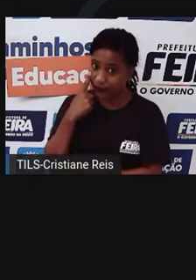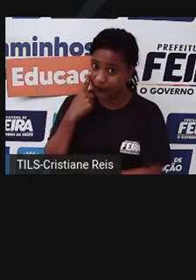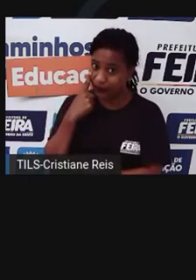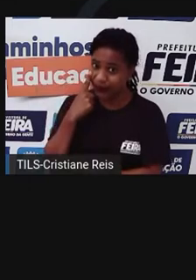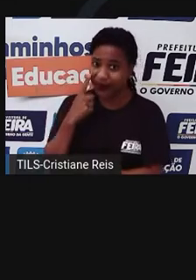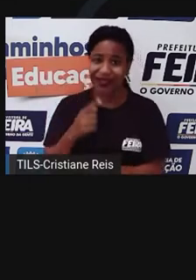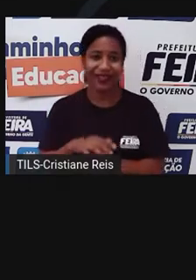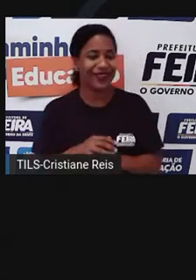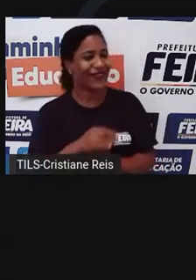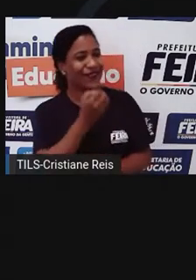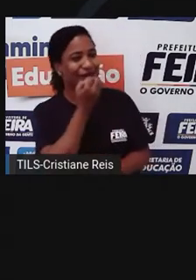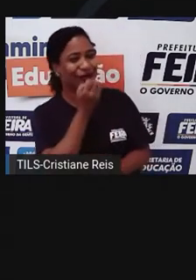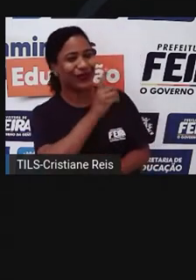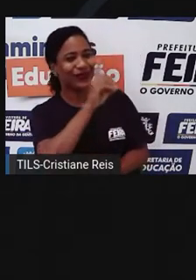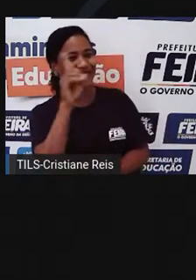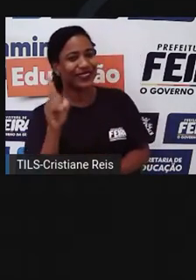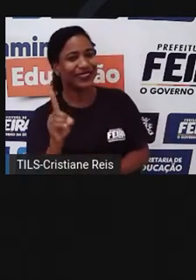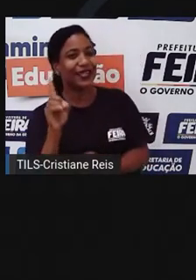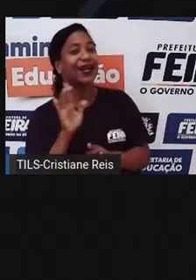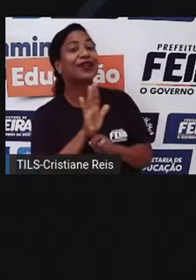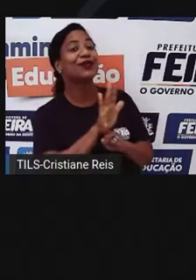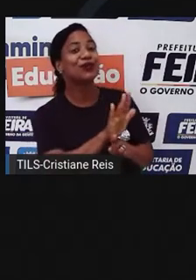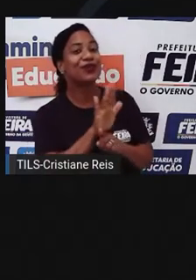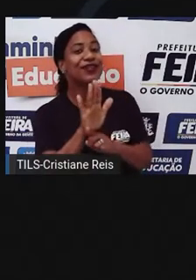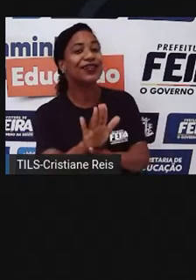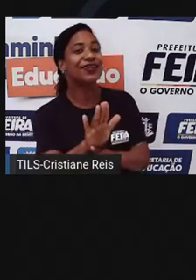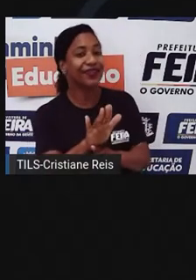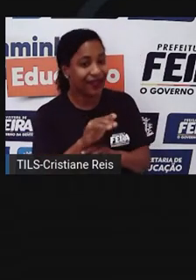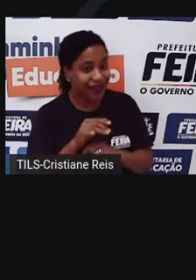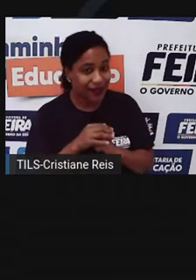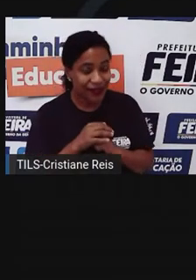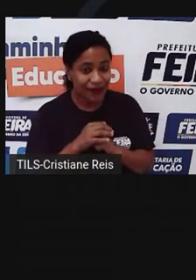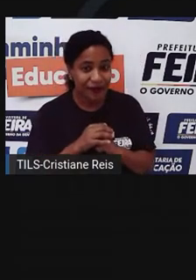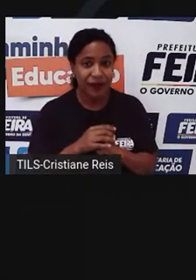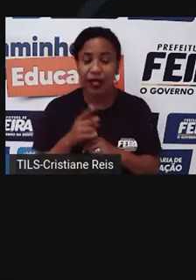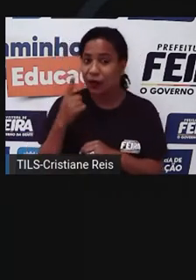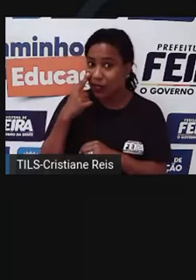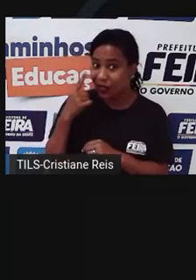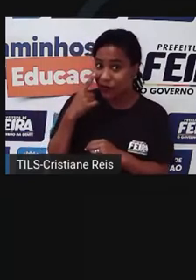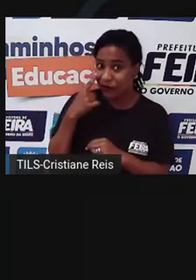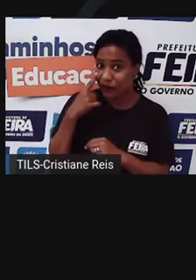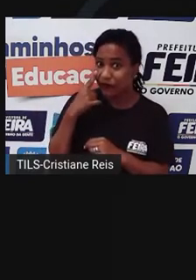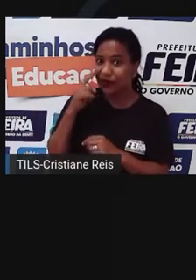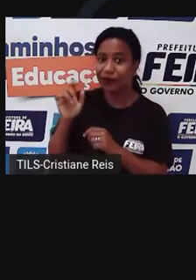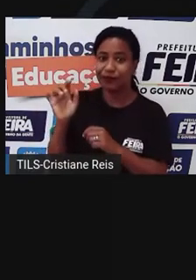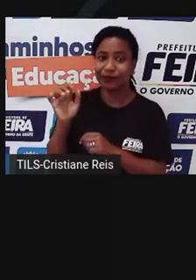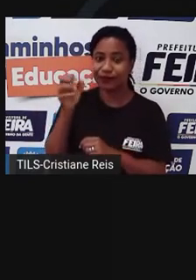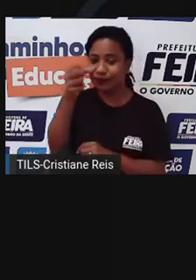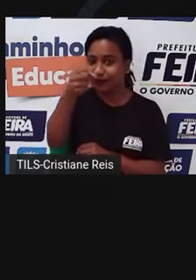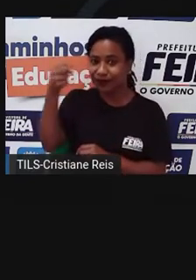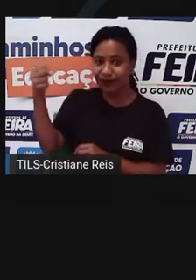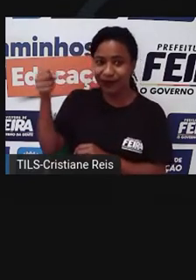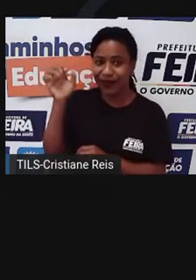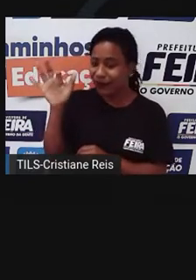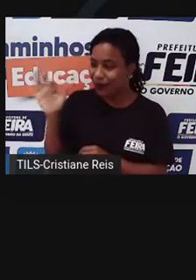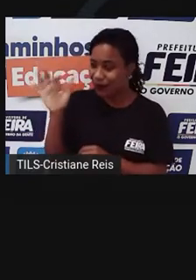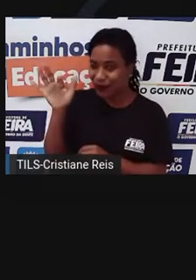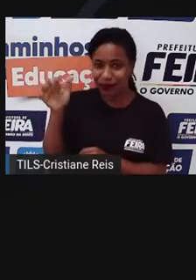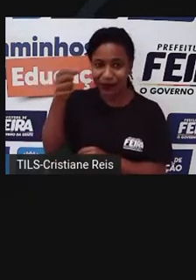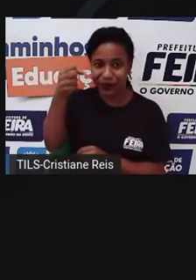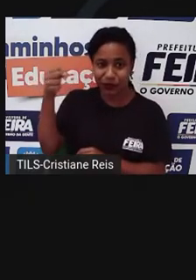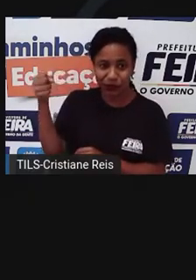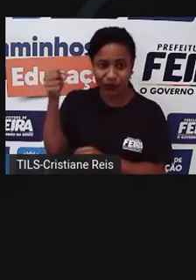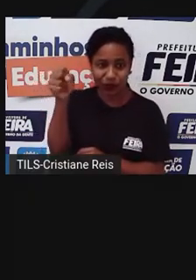Bom dia! Em que posso ajudá-las? Eu queria ver aquele microondas ali. Ótima escolha, senhora. E esse tá com